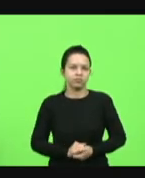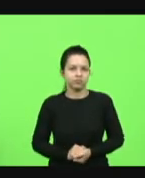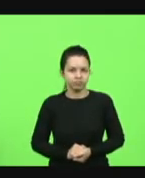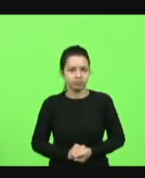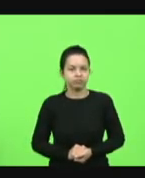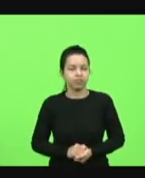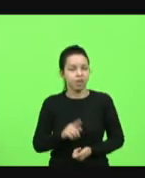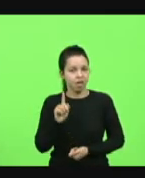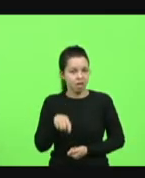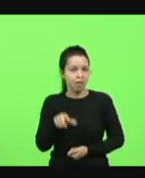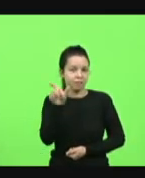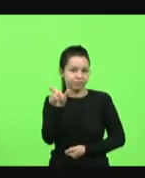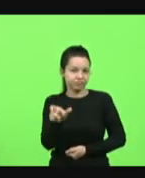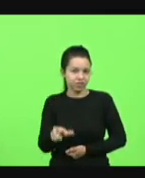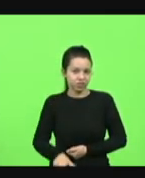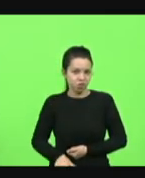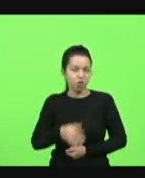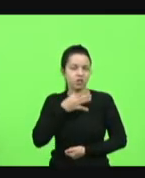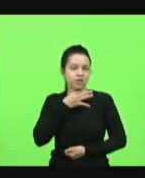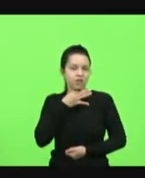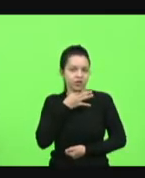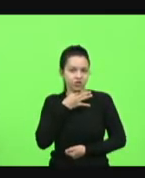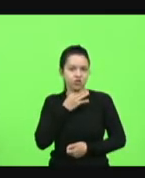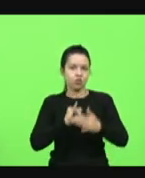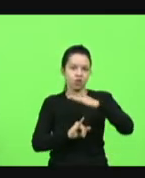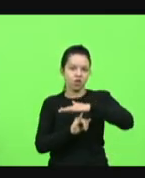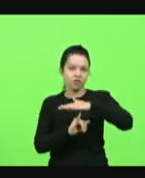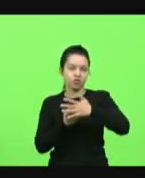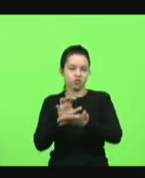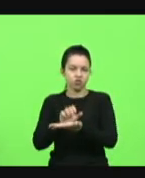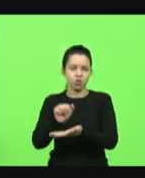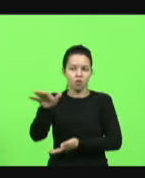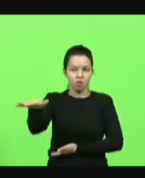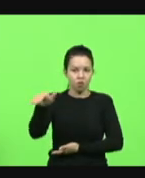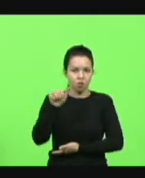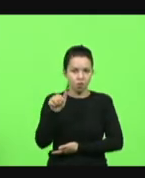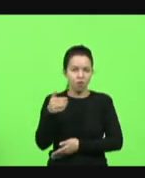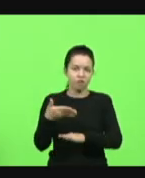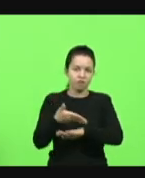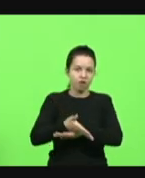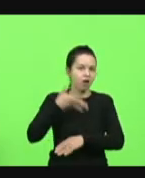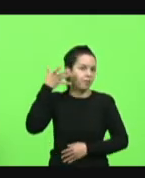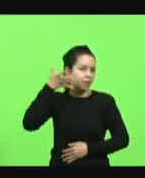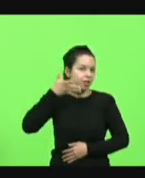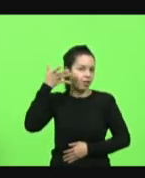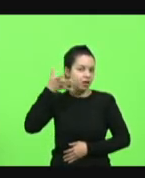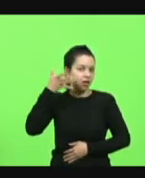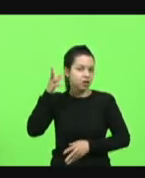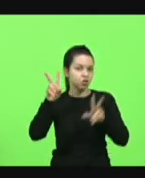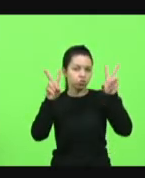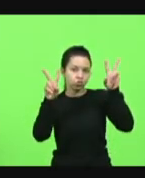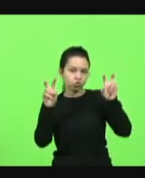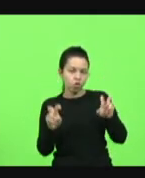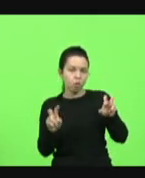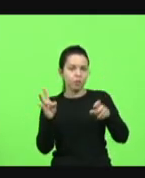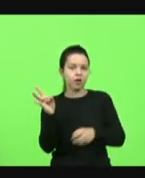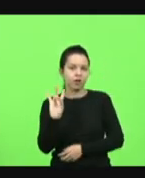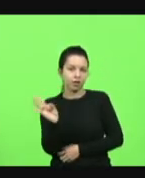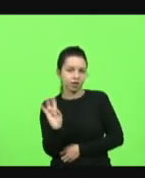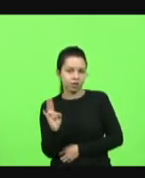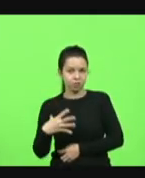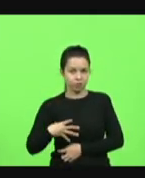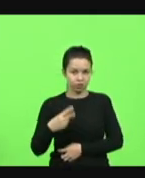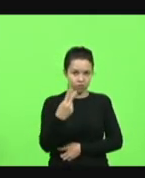que aí o IFES que contratou para ir dar palestra sobre gaysismo para o filho de